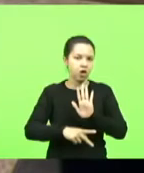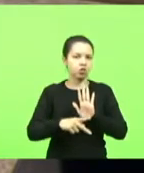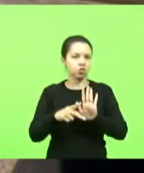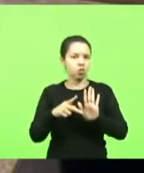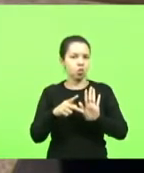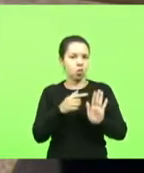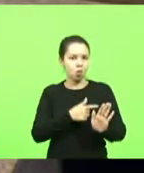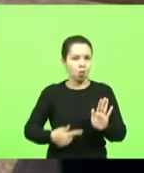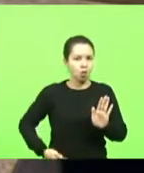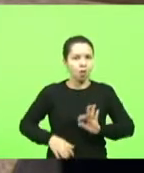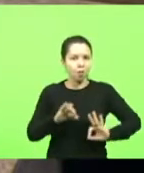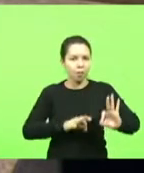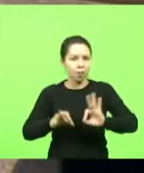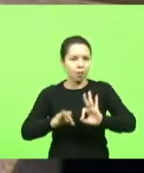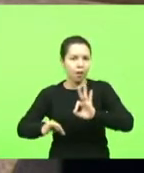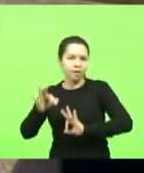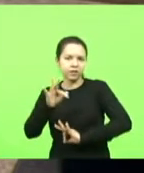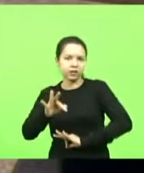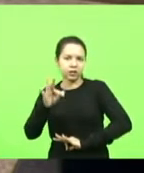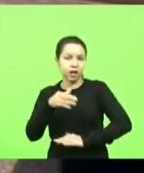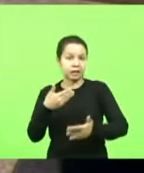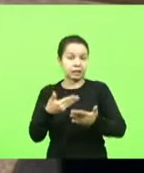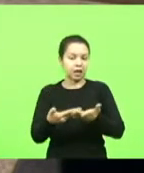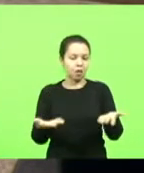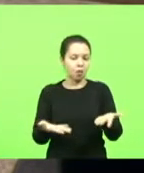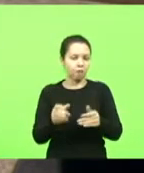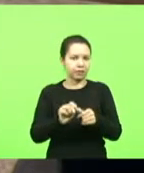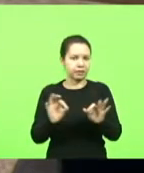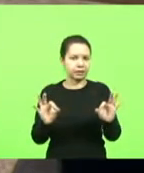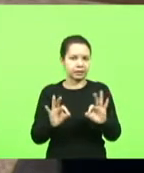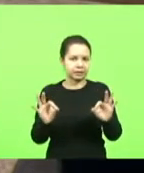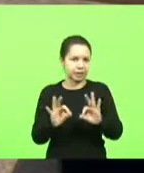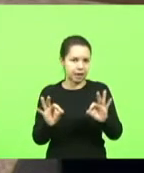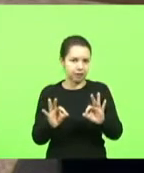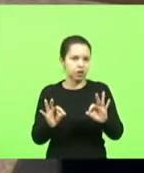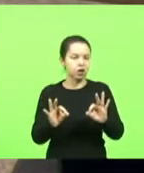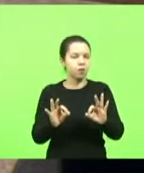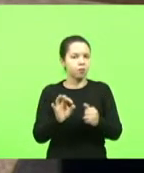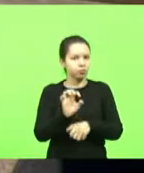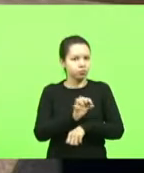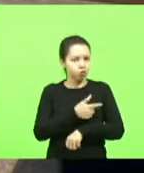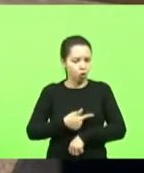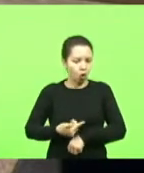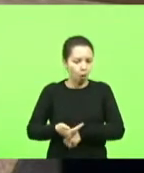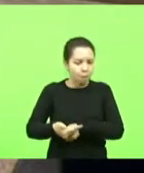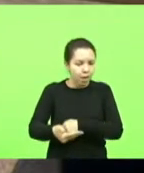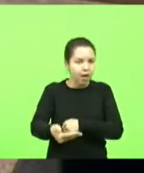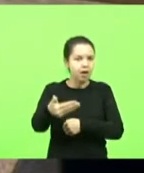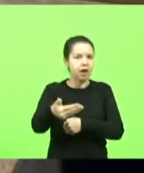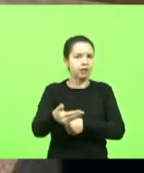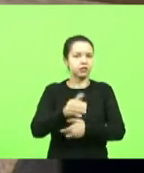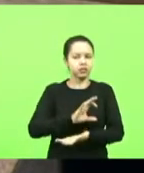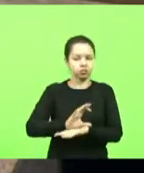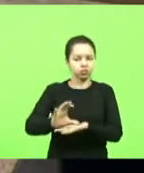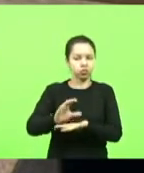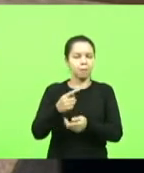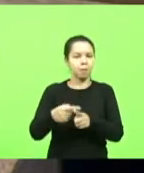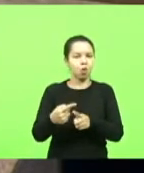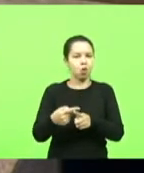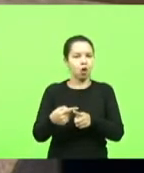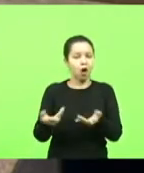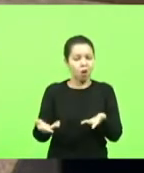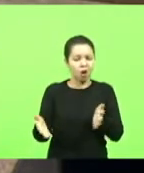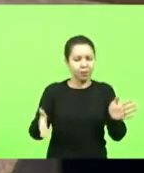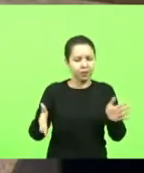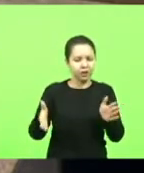o Estado agora começa a fazer investimento porque aí como estava nesse período de não federalizava não tinha